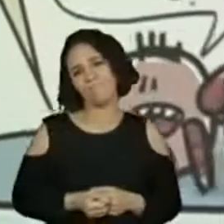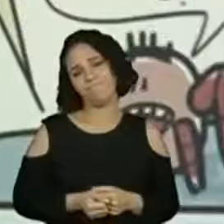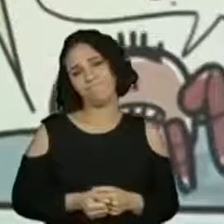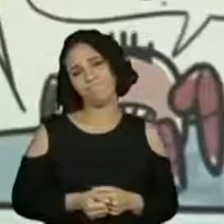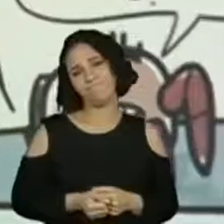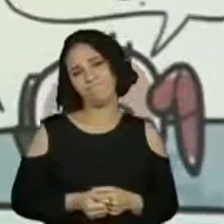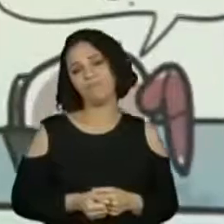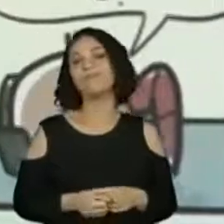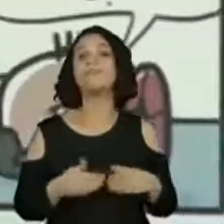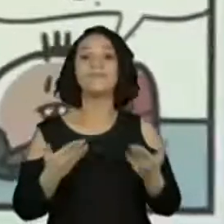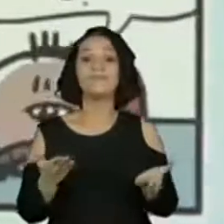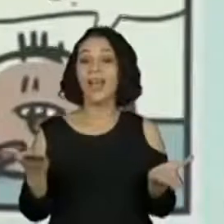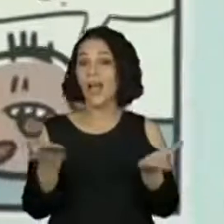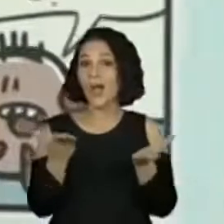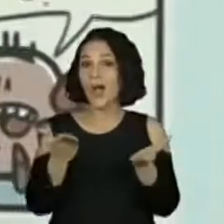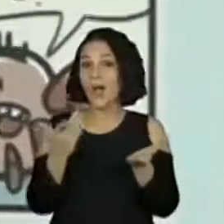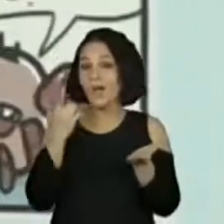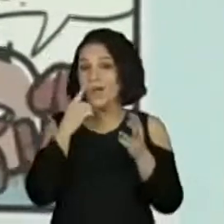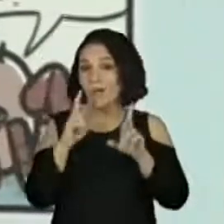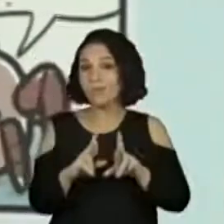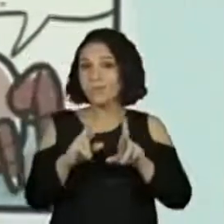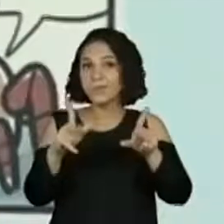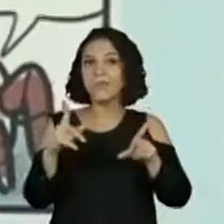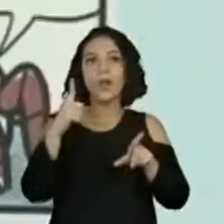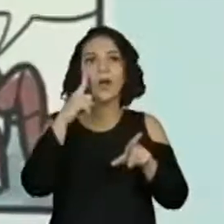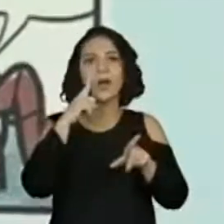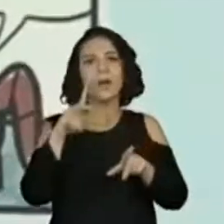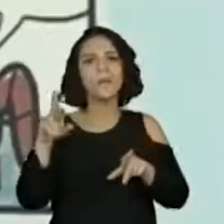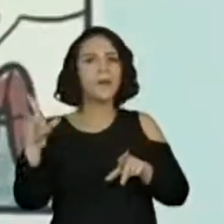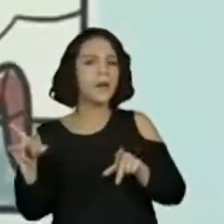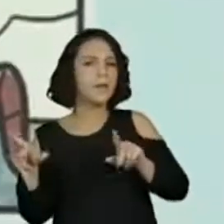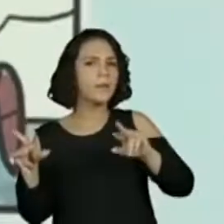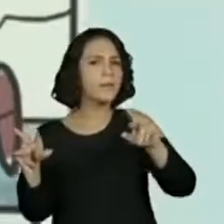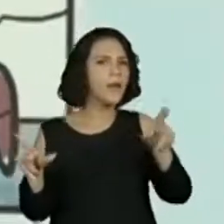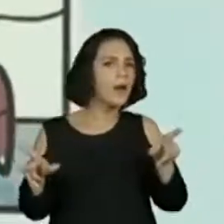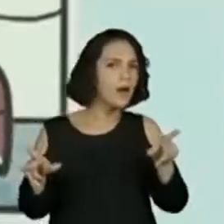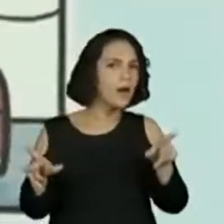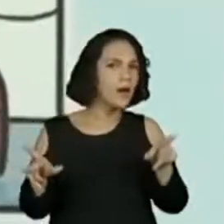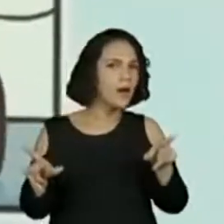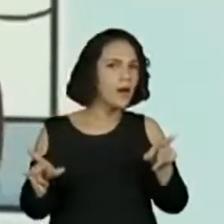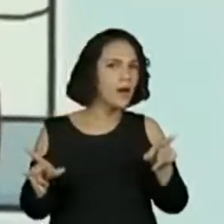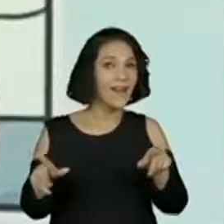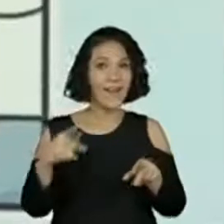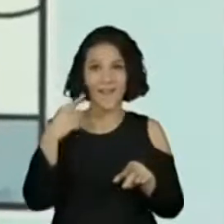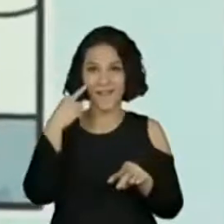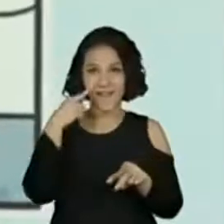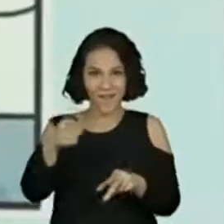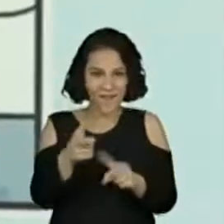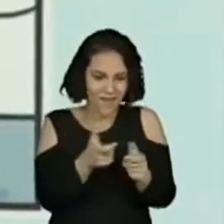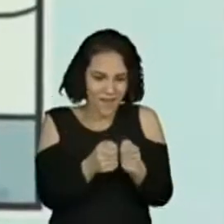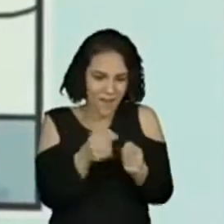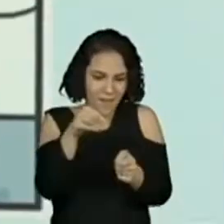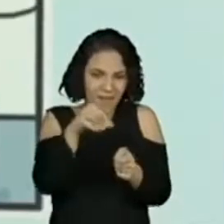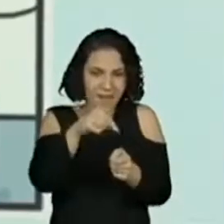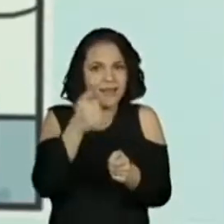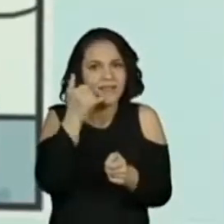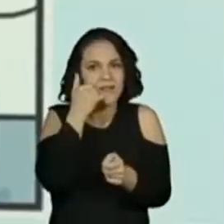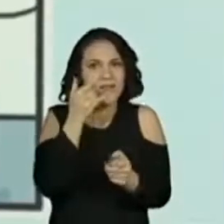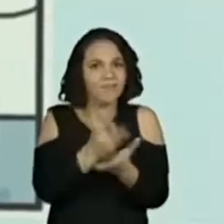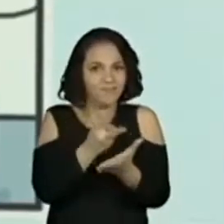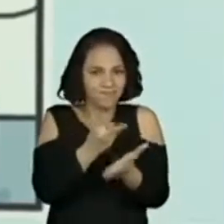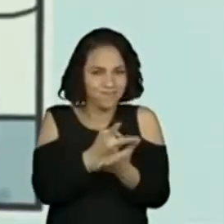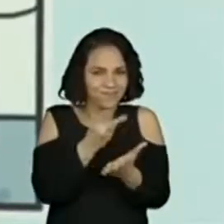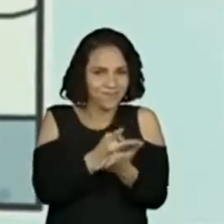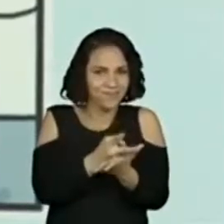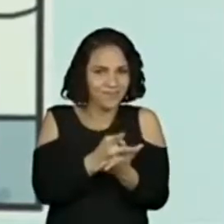agora, a gente tem a diferença dos dois balões. Olha aqui, esse aqui continua do que está escrito no celular.